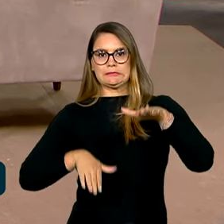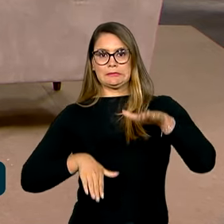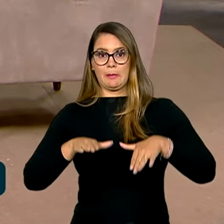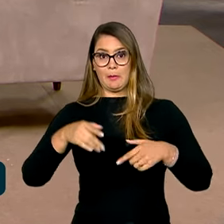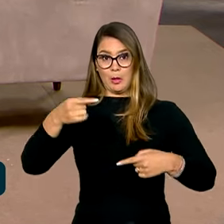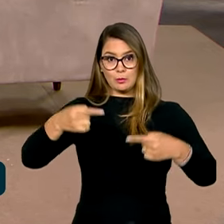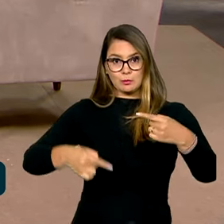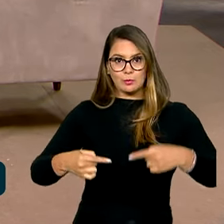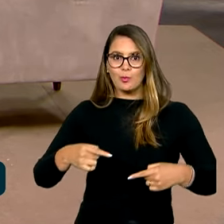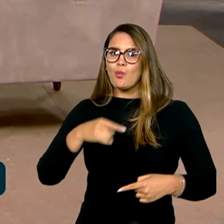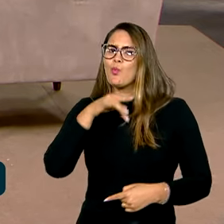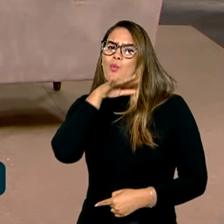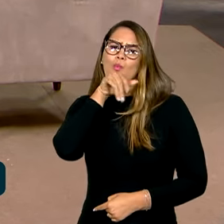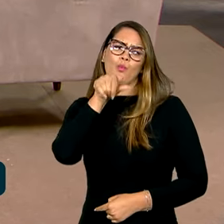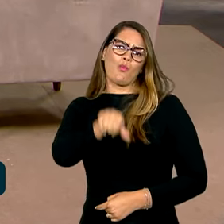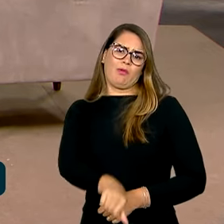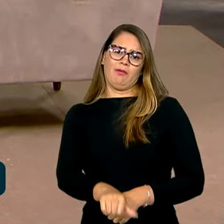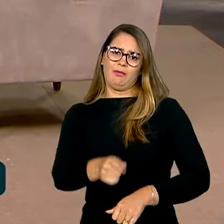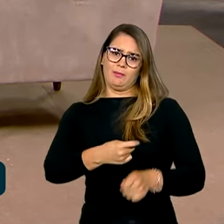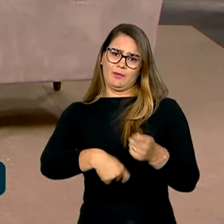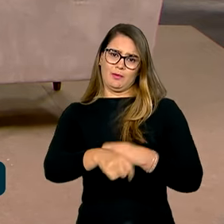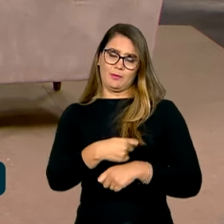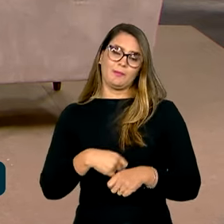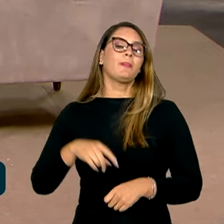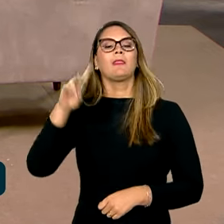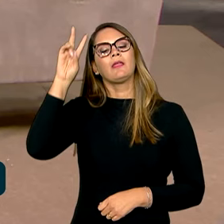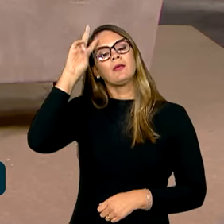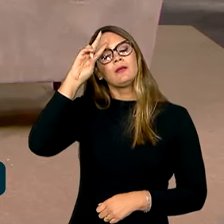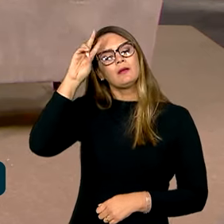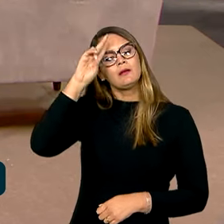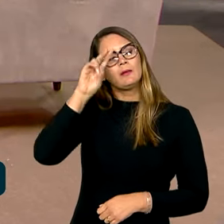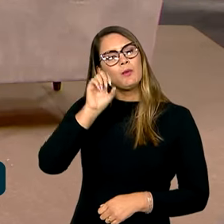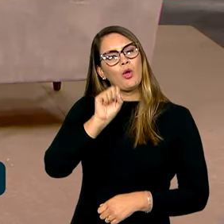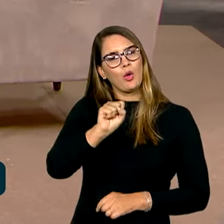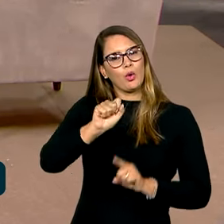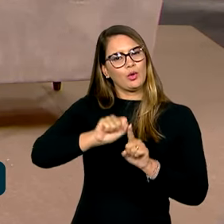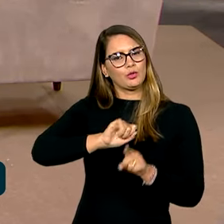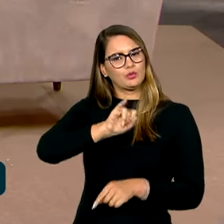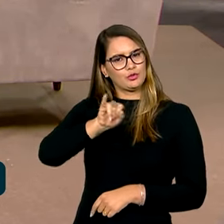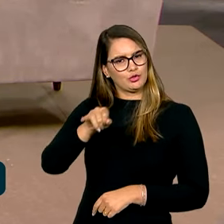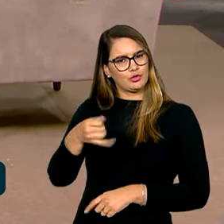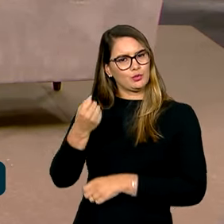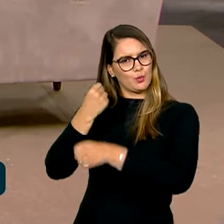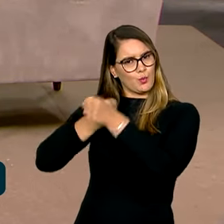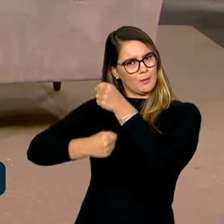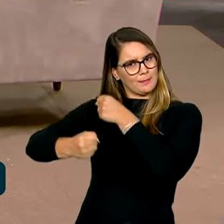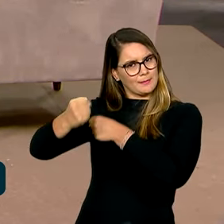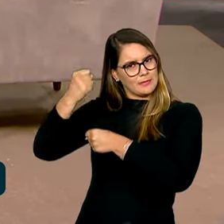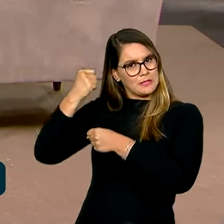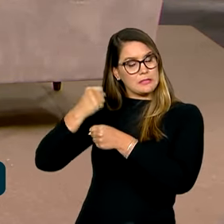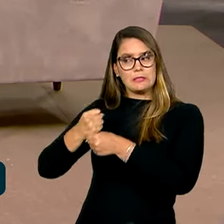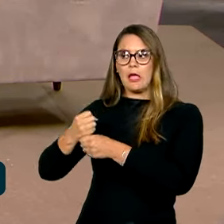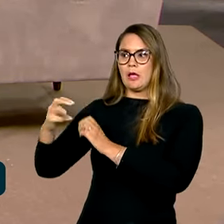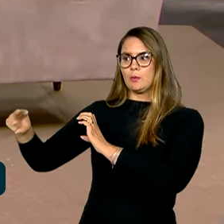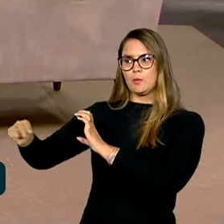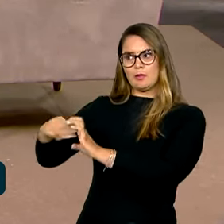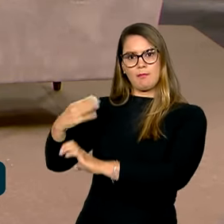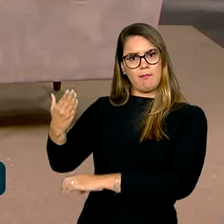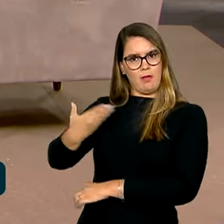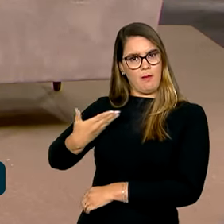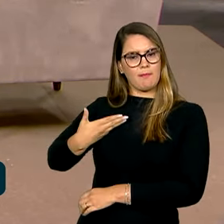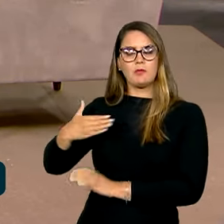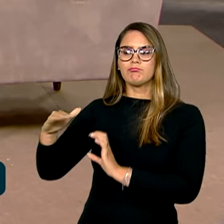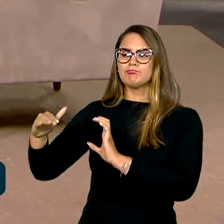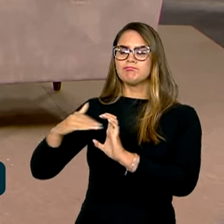é ruim para os negócios. Eu lembro até no 8 de janeiro do ano passado, eu recebi e-mails de colegas da